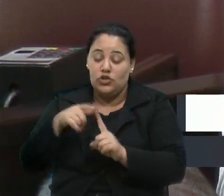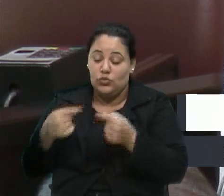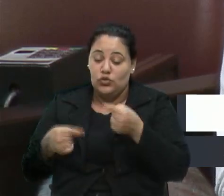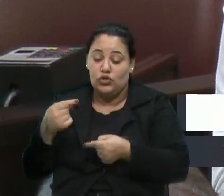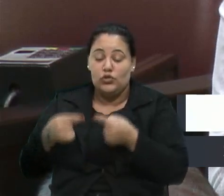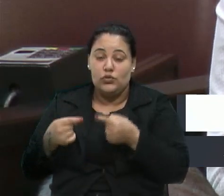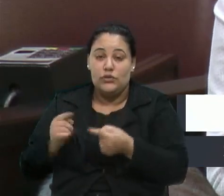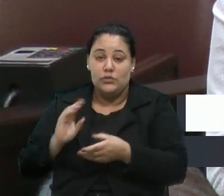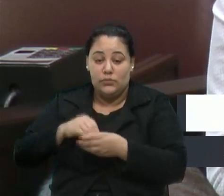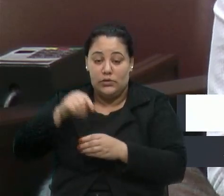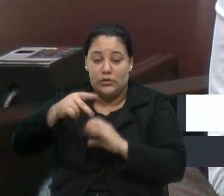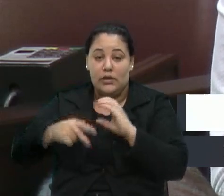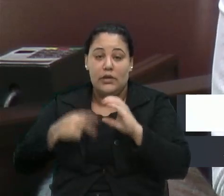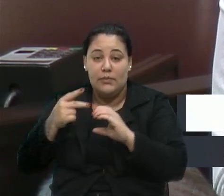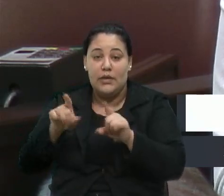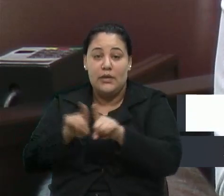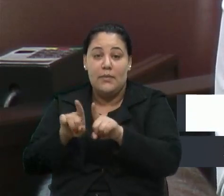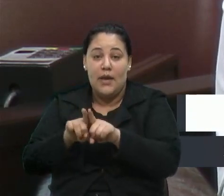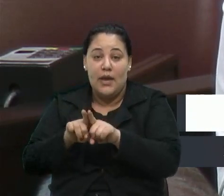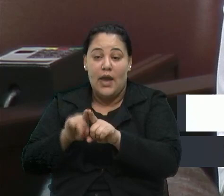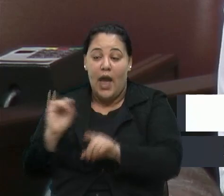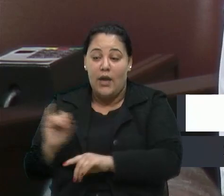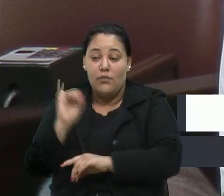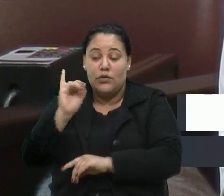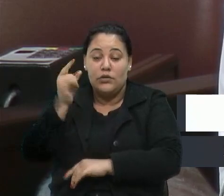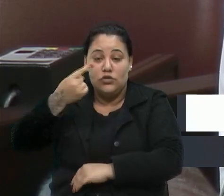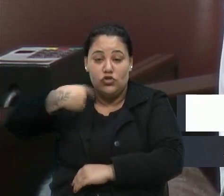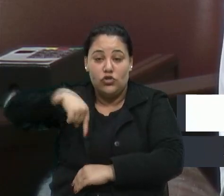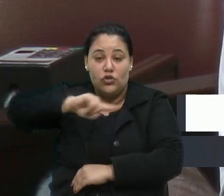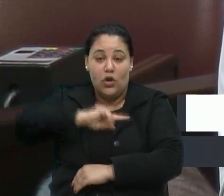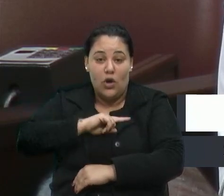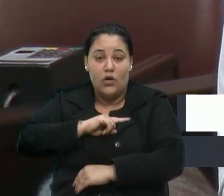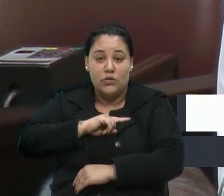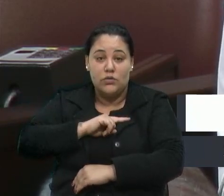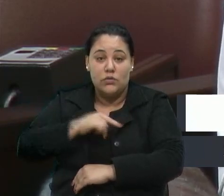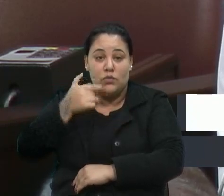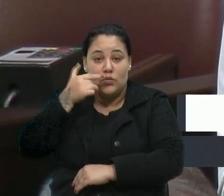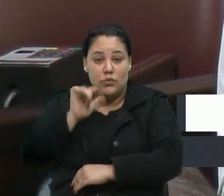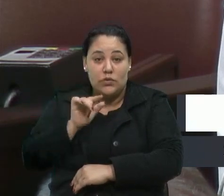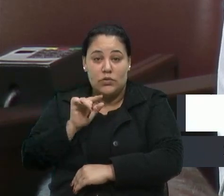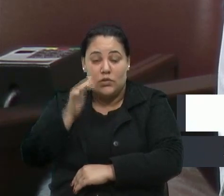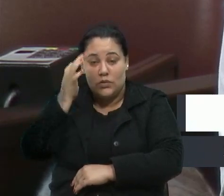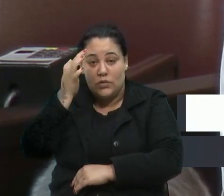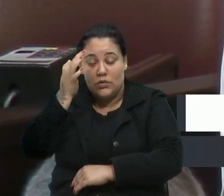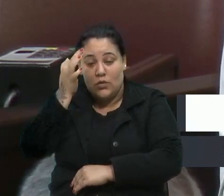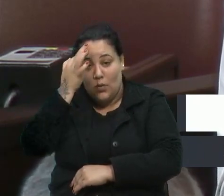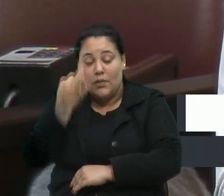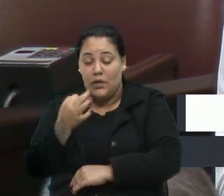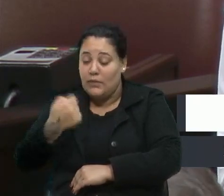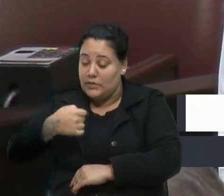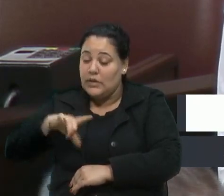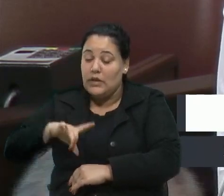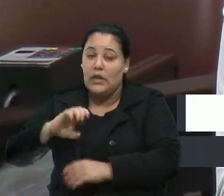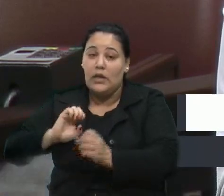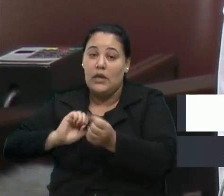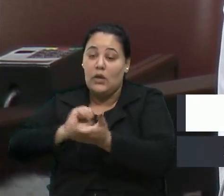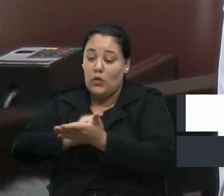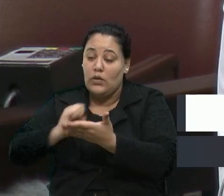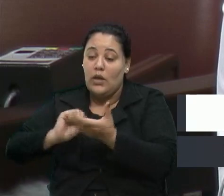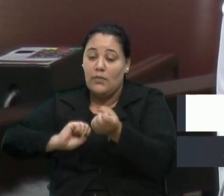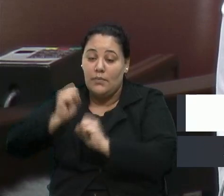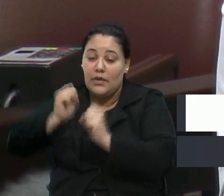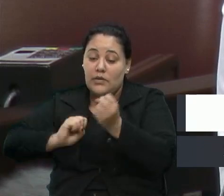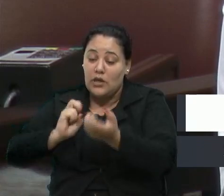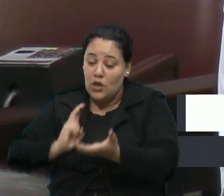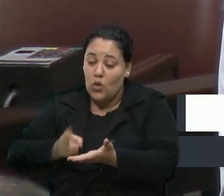mas também a importância de nós, então, em termos de empresas que realmente venham dar sequências